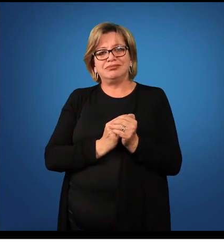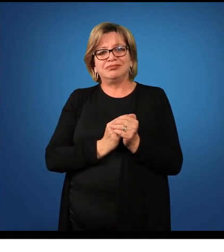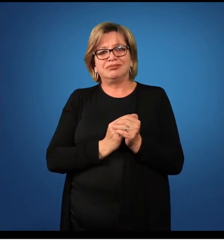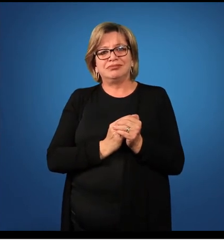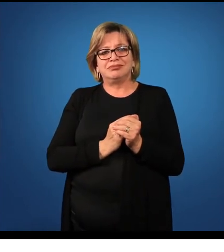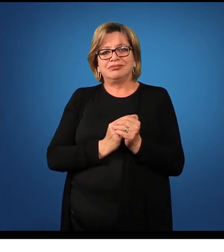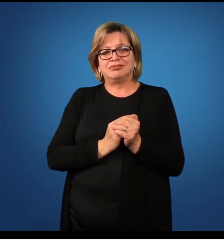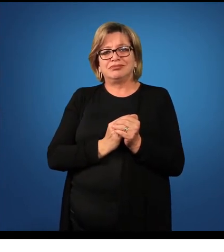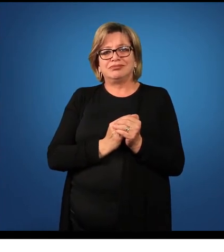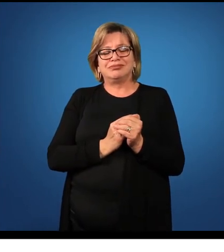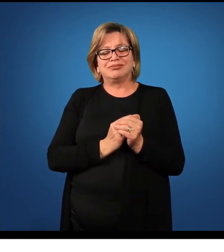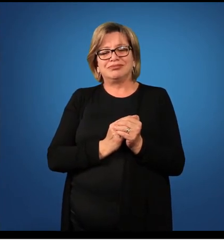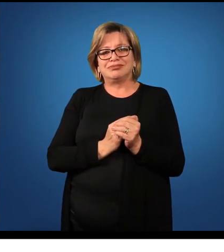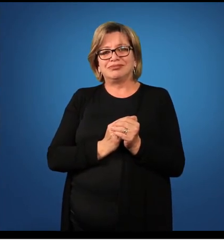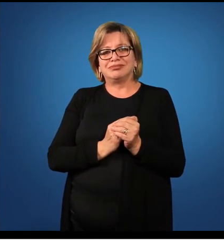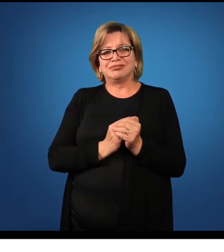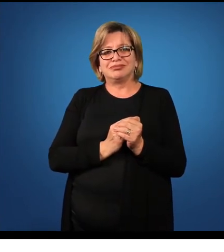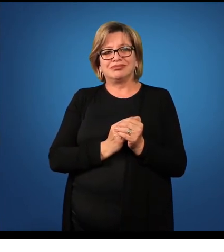legistes,